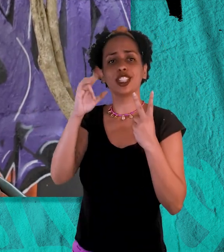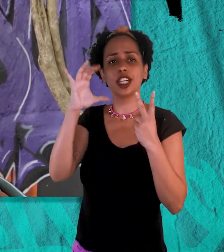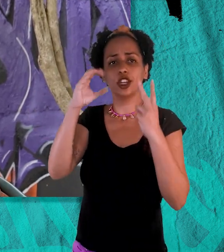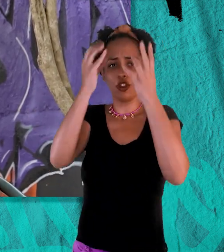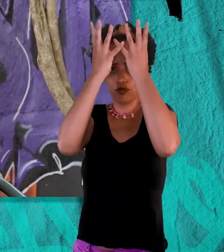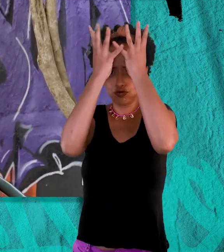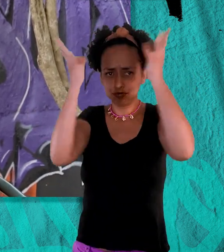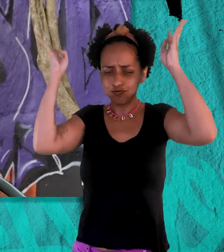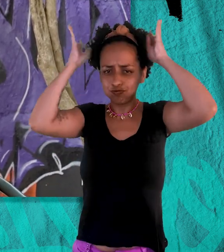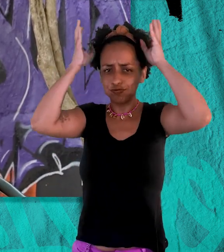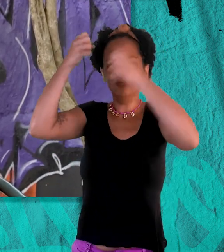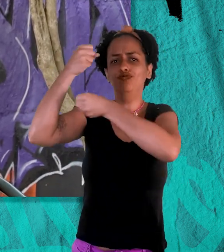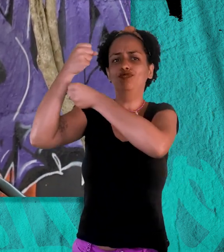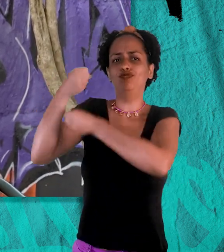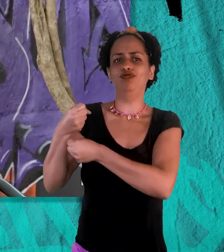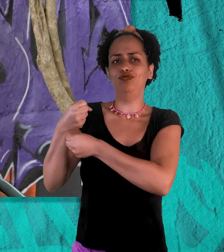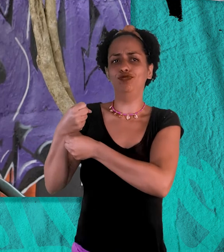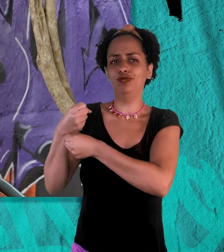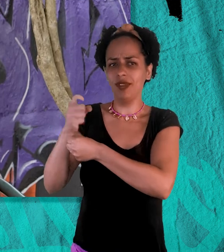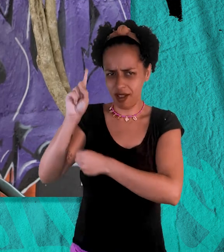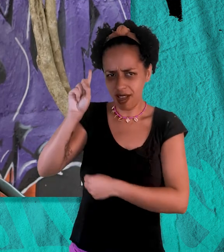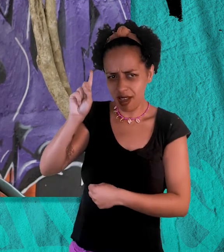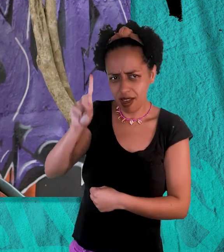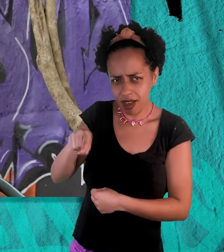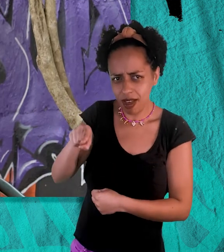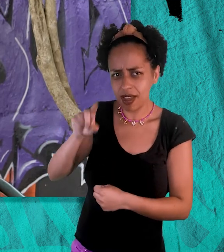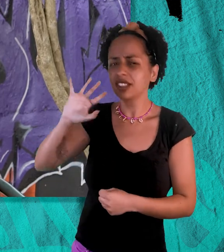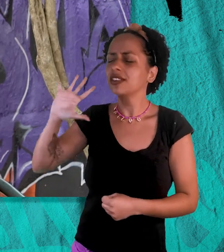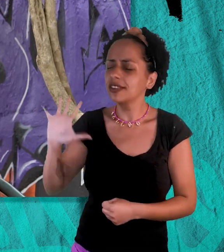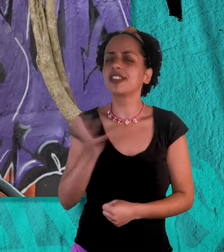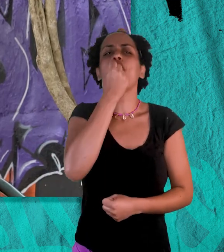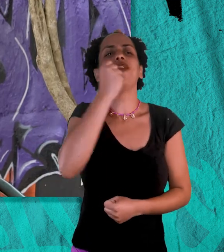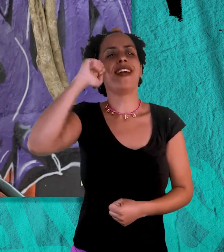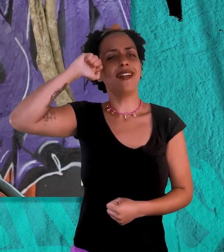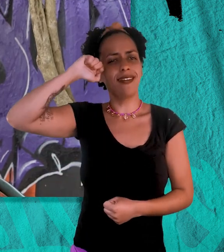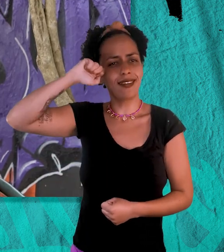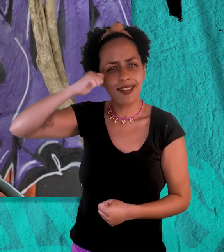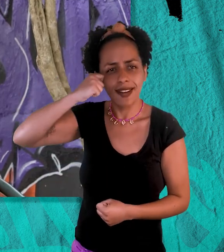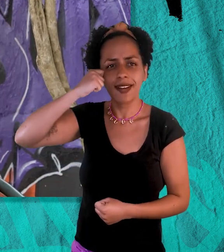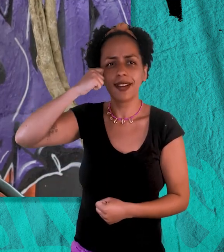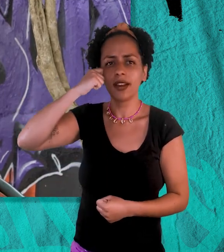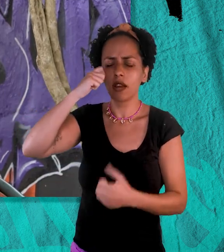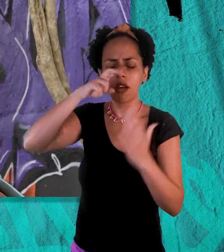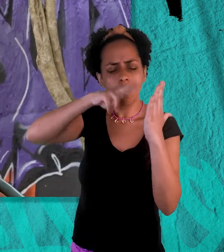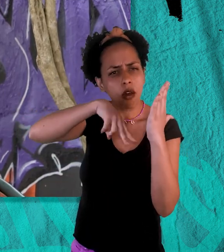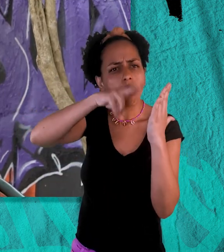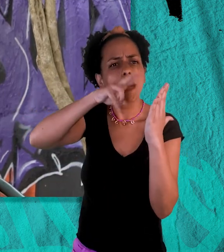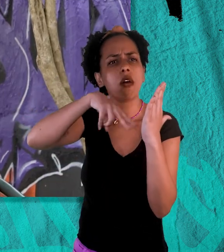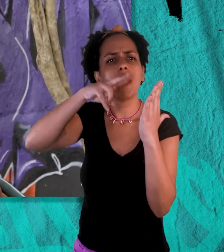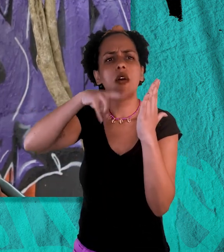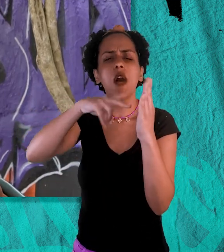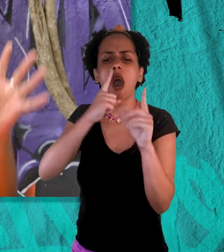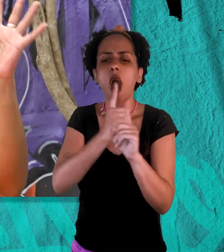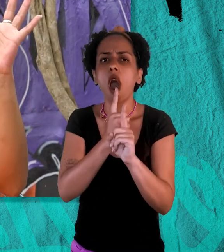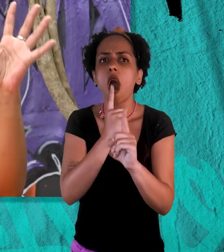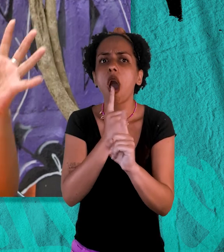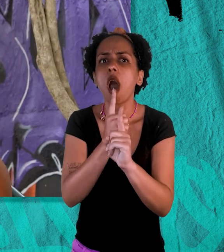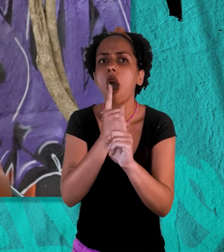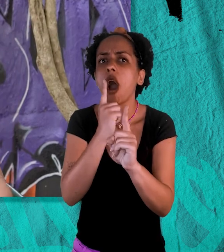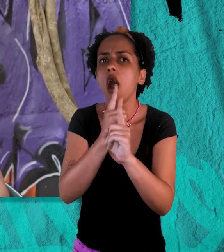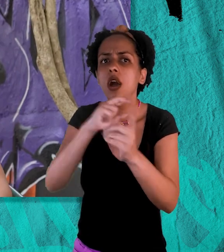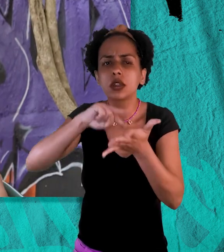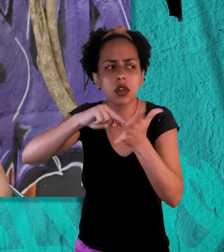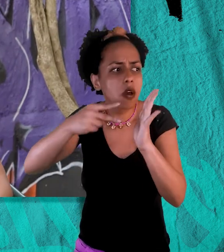quando eu lia as histórias do Chico Rei, e tinha esses heróis e heroínas pretos, isso era um aporte muito grande, assim, para dizer, vai,